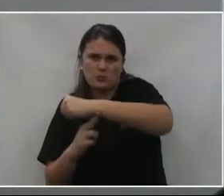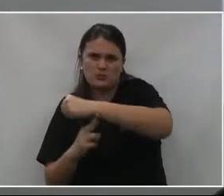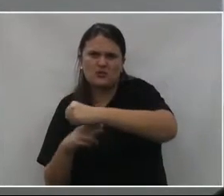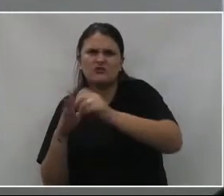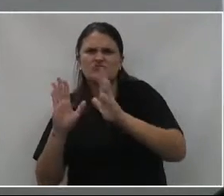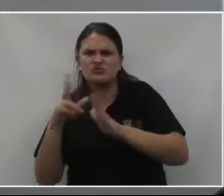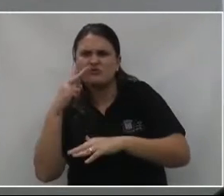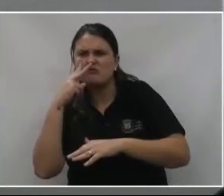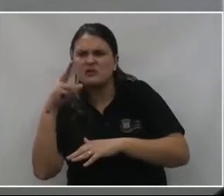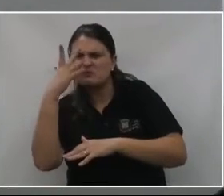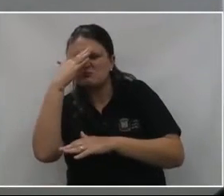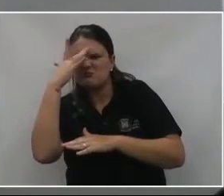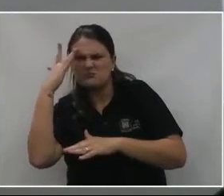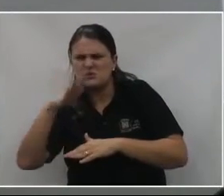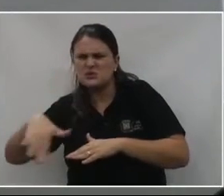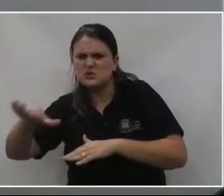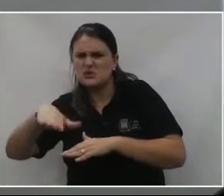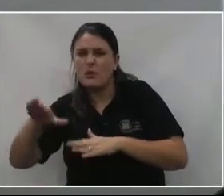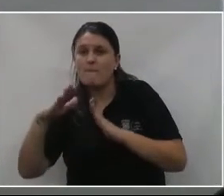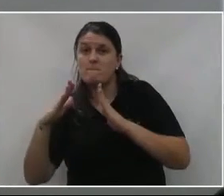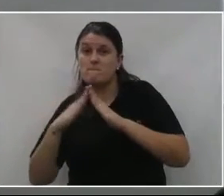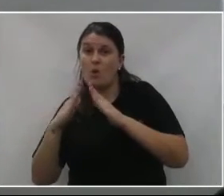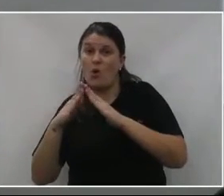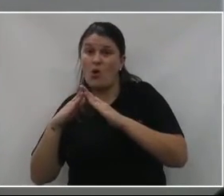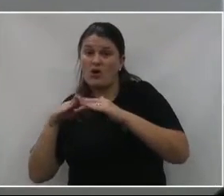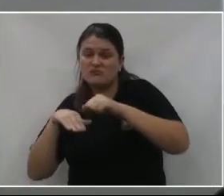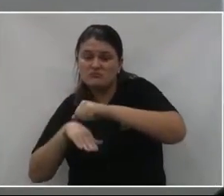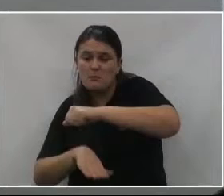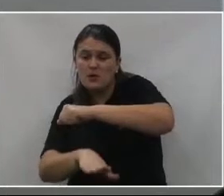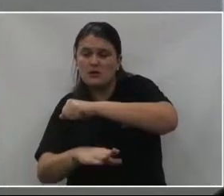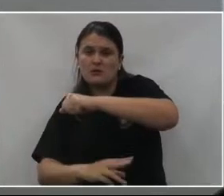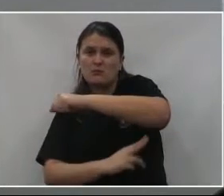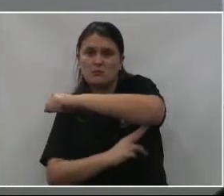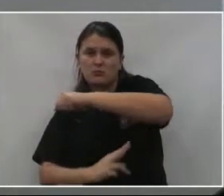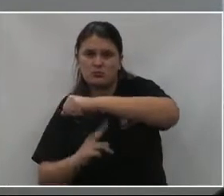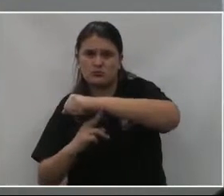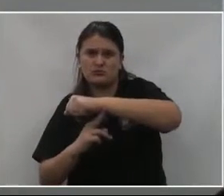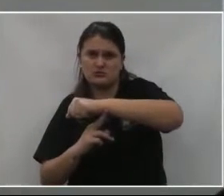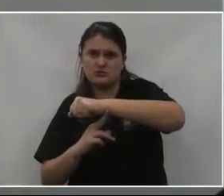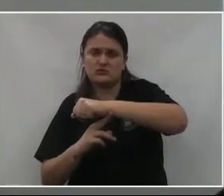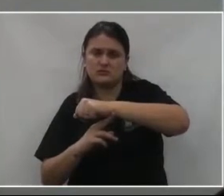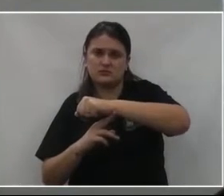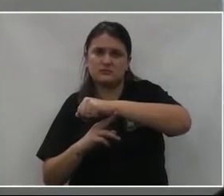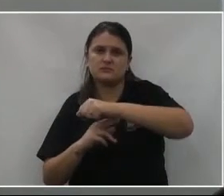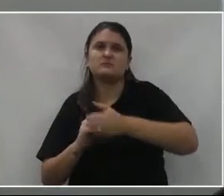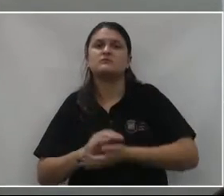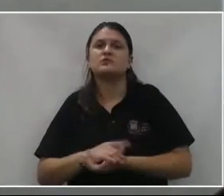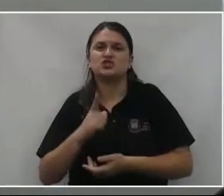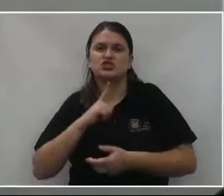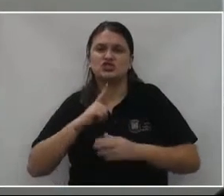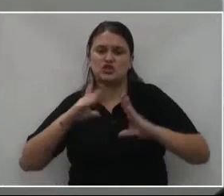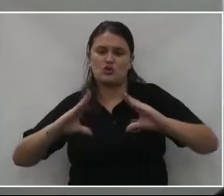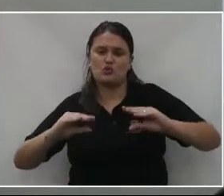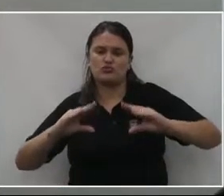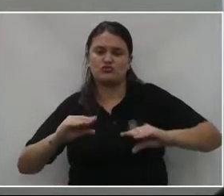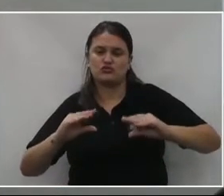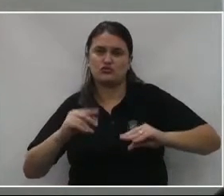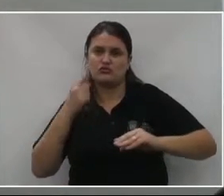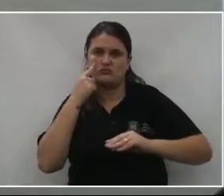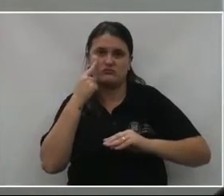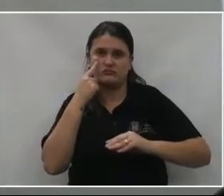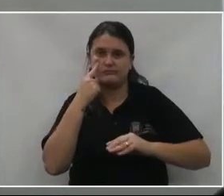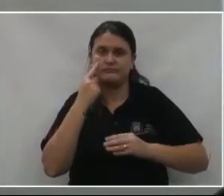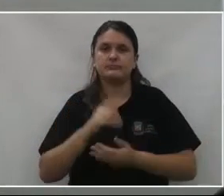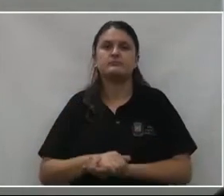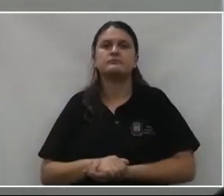cara ali da nossa região que estava morando ali. Graças a Deus foi tirado dali, mas ele morava ali, tinha até um colchão. Aqui era